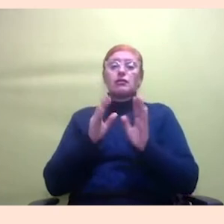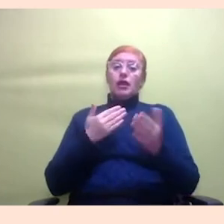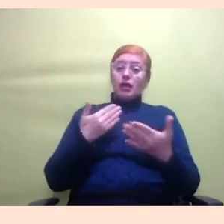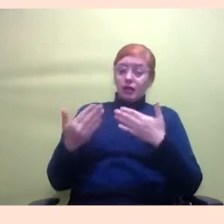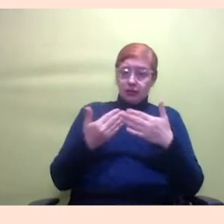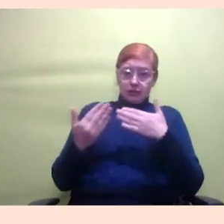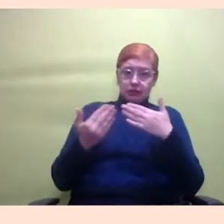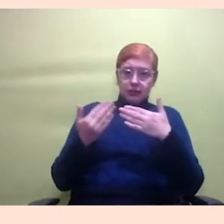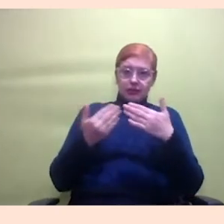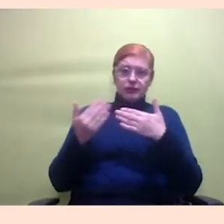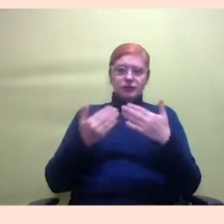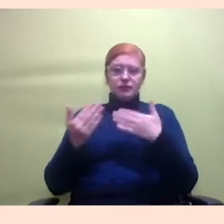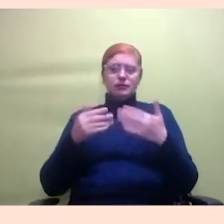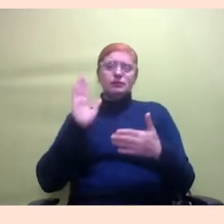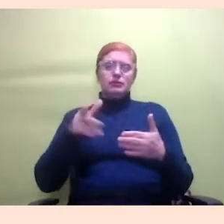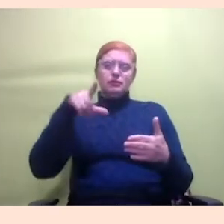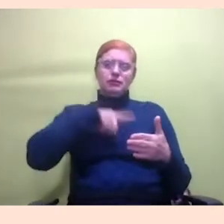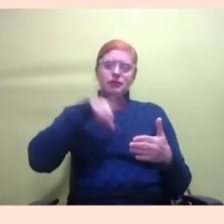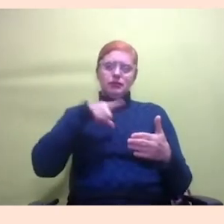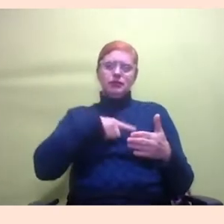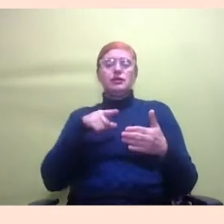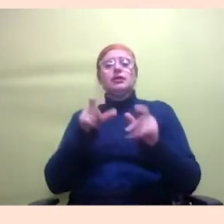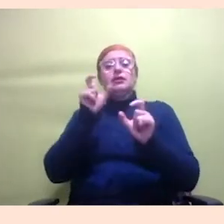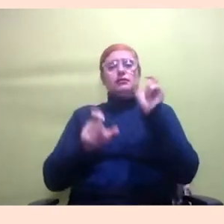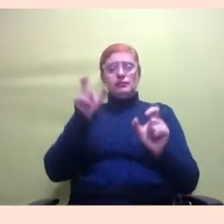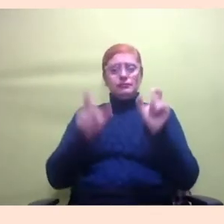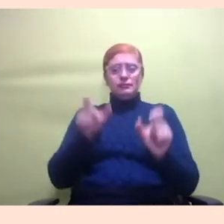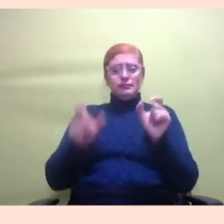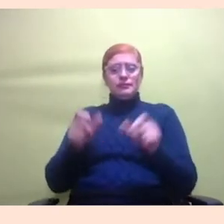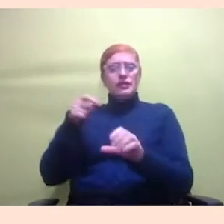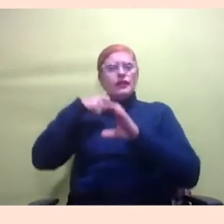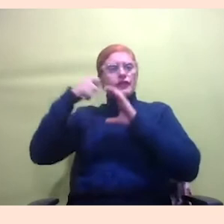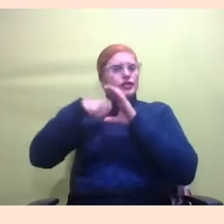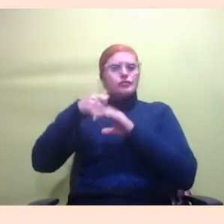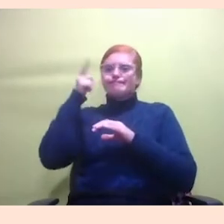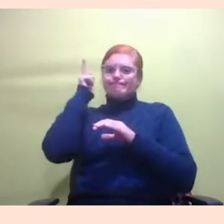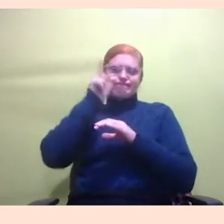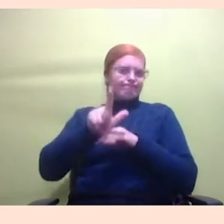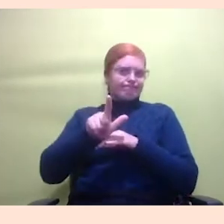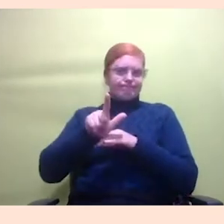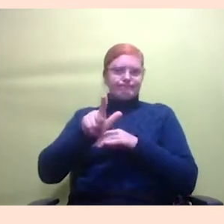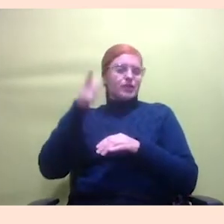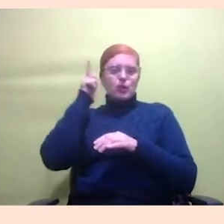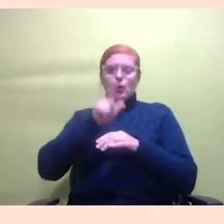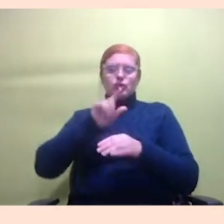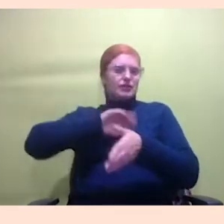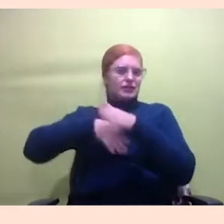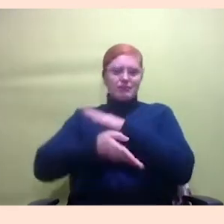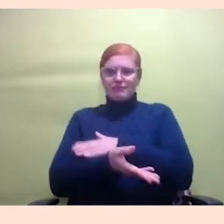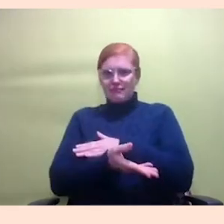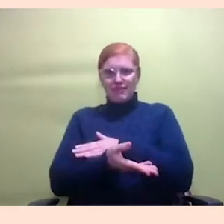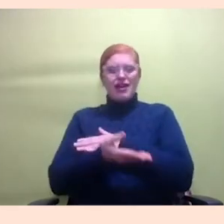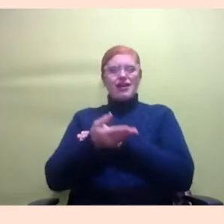gente já teve pessoas que vídeo era uma coisa que ela não ia conseguir ela não consegue se concentrar